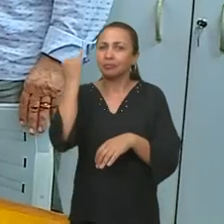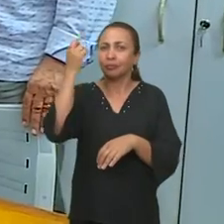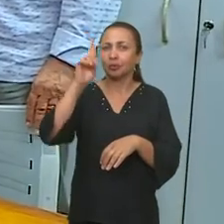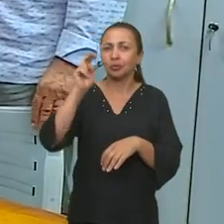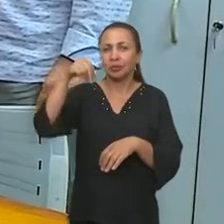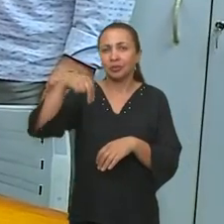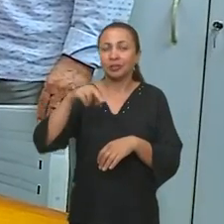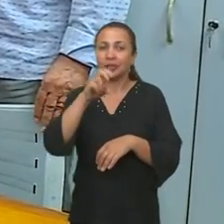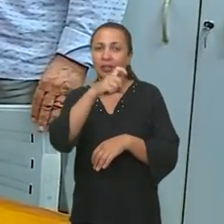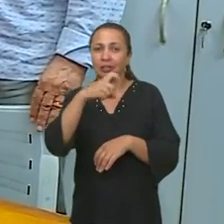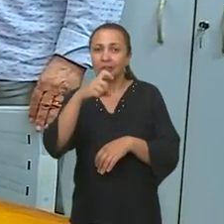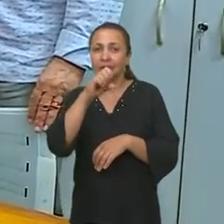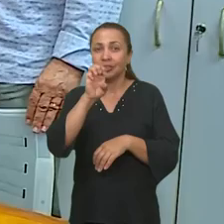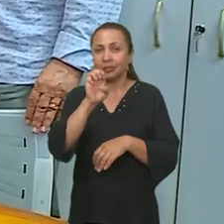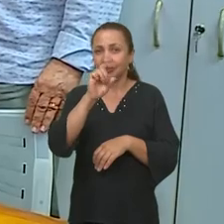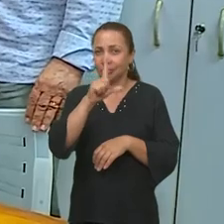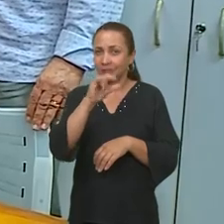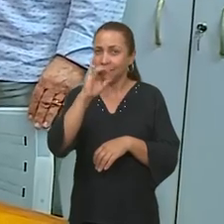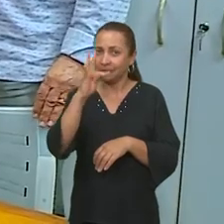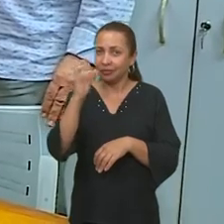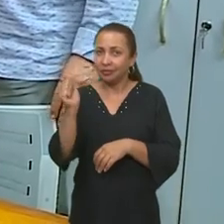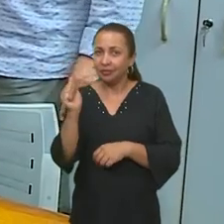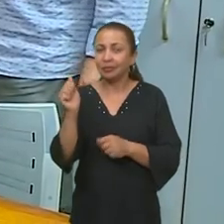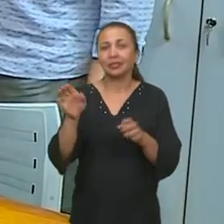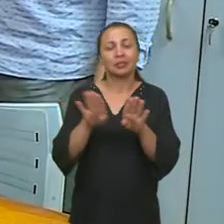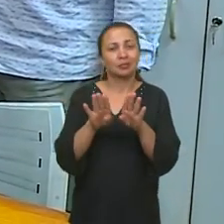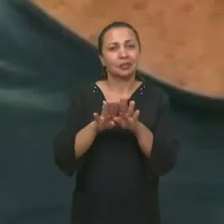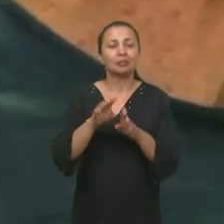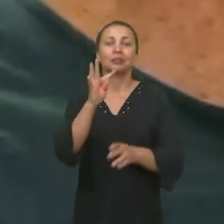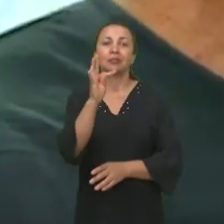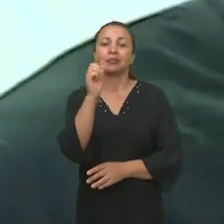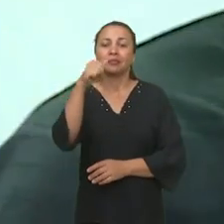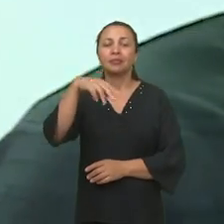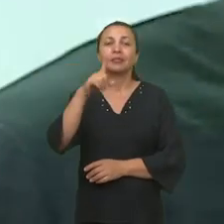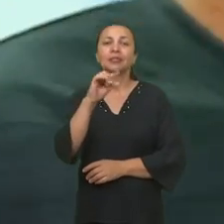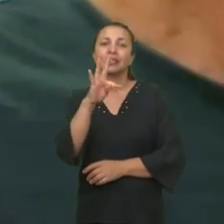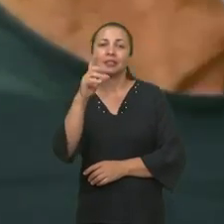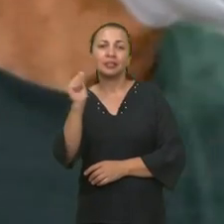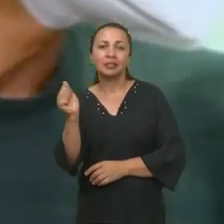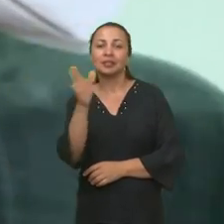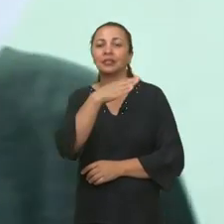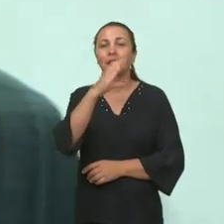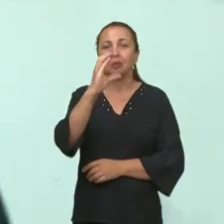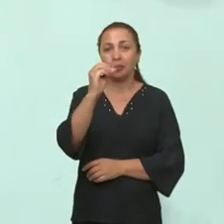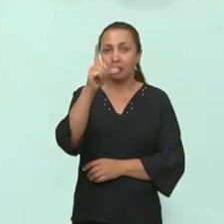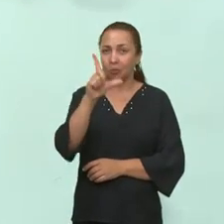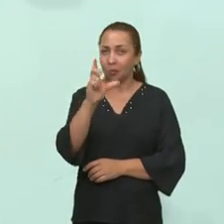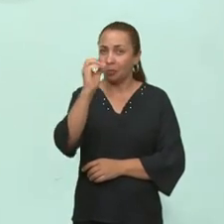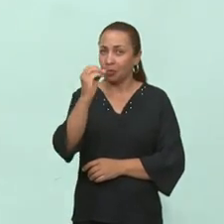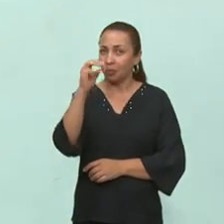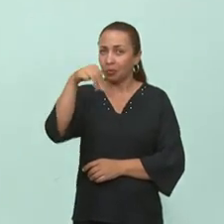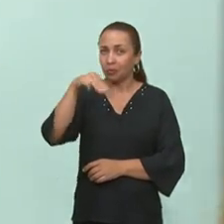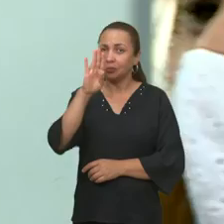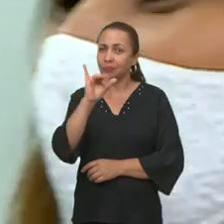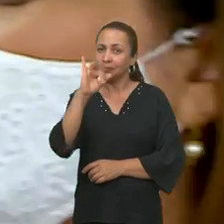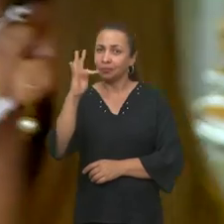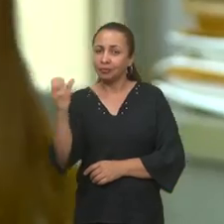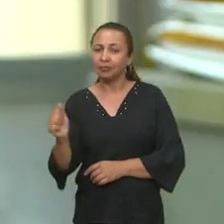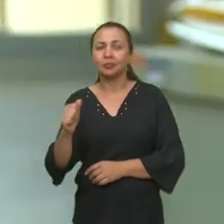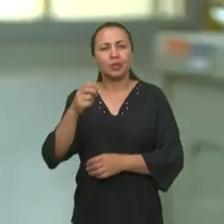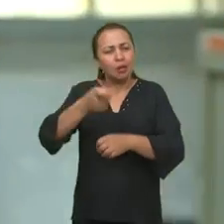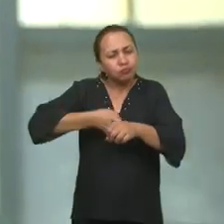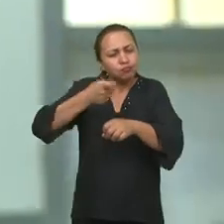Grande do Norte, a xelita do Ceridó, como também a tantalita columbita, depois de décadas de